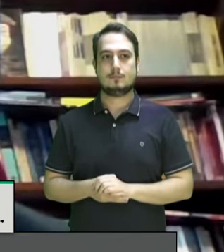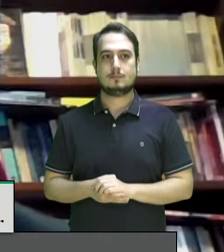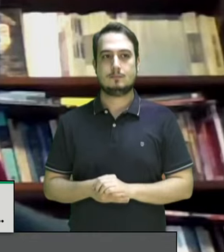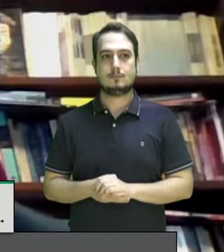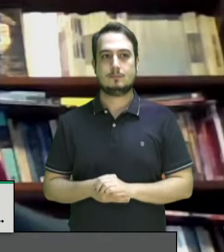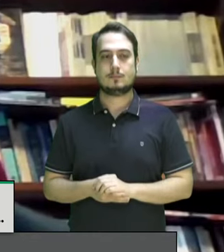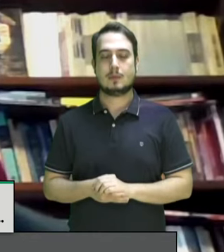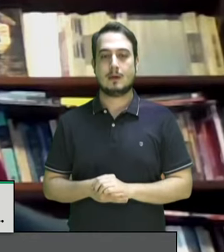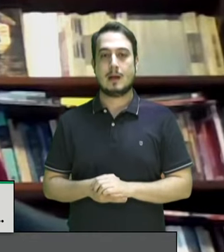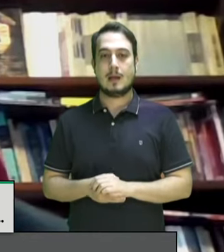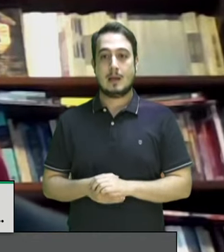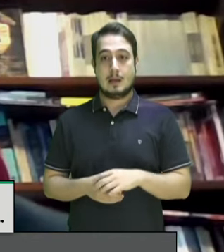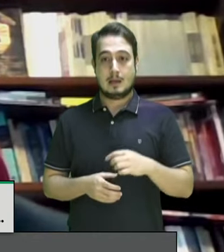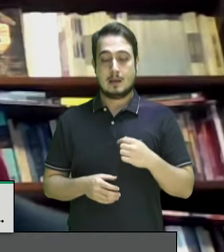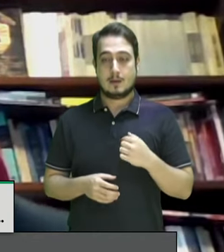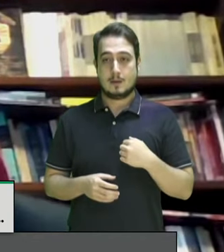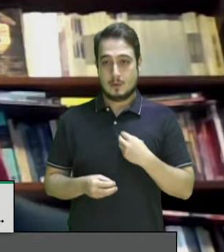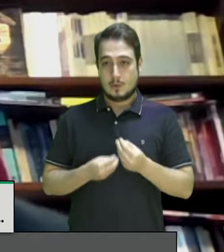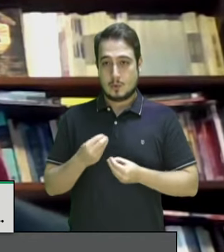concretas